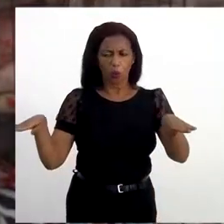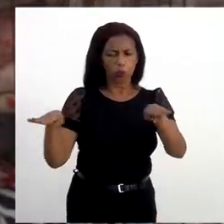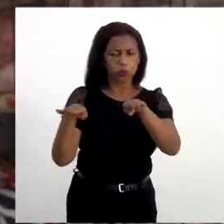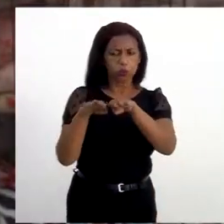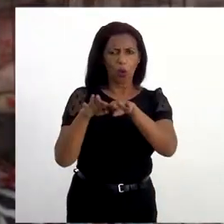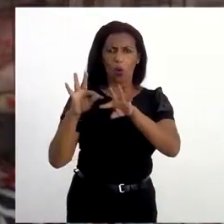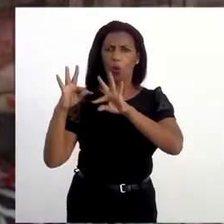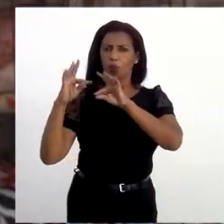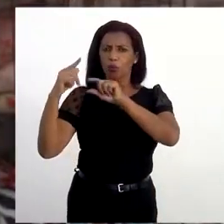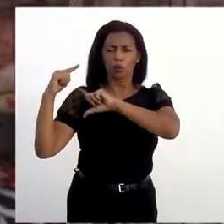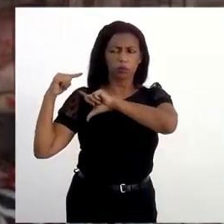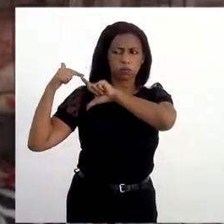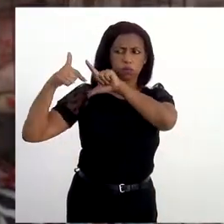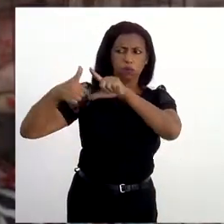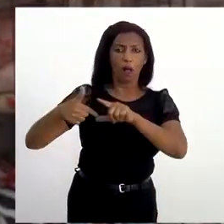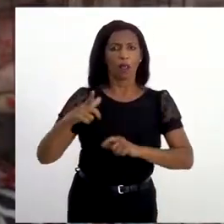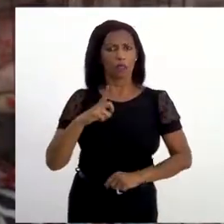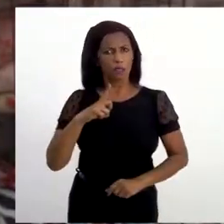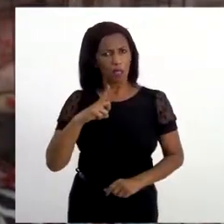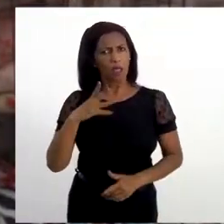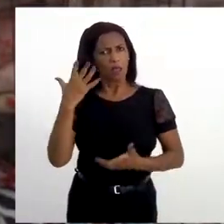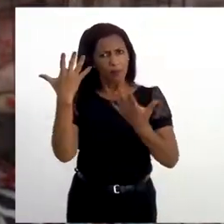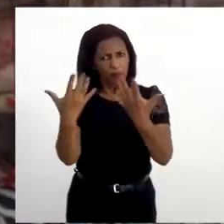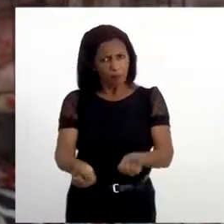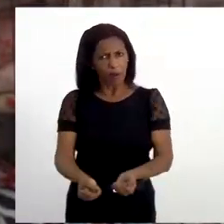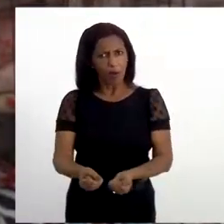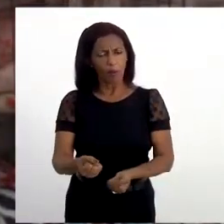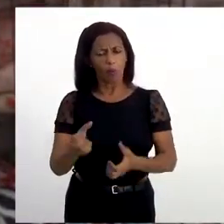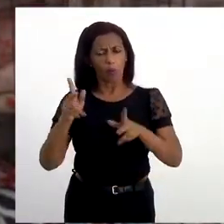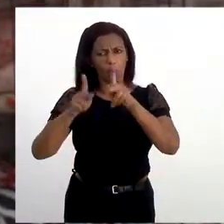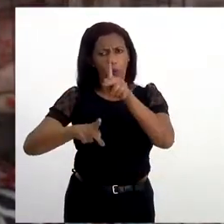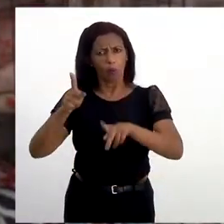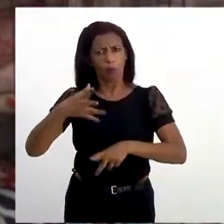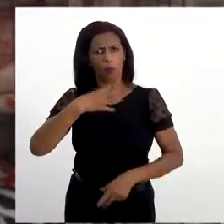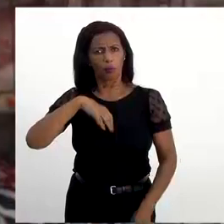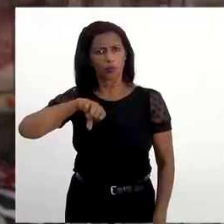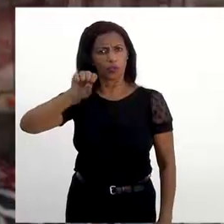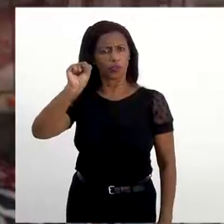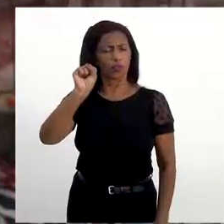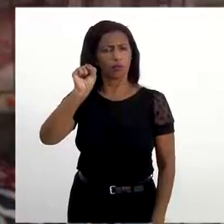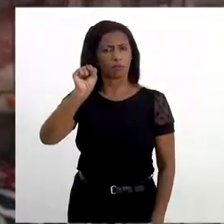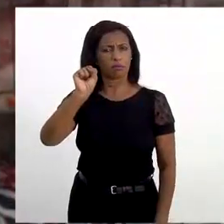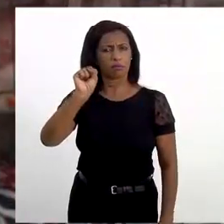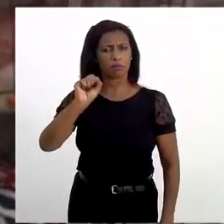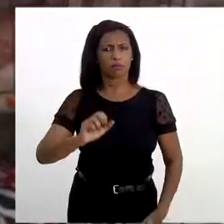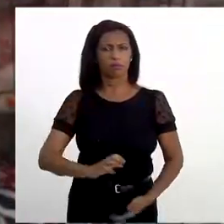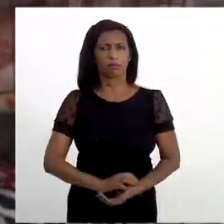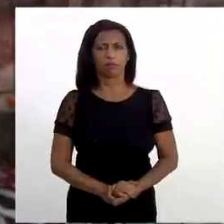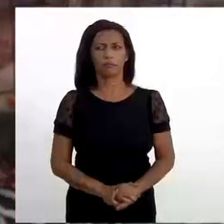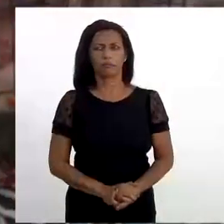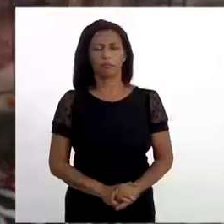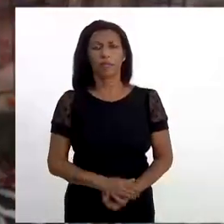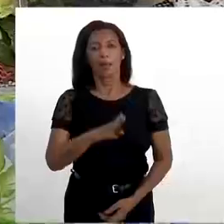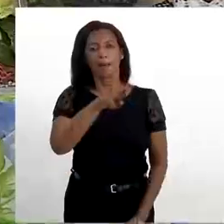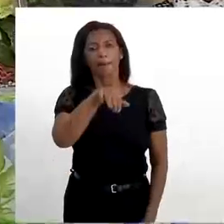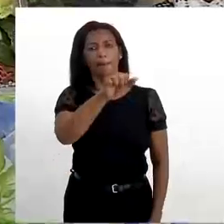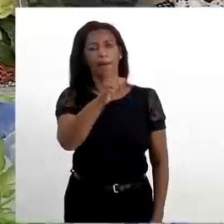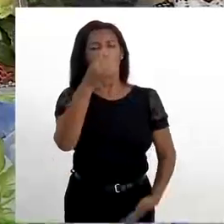direito também. Nós temos direito como toda transição temos. Vamos ocupar espaço no meu povo já chega. Loruma do pé.